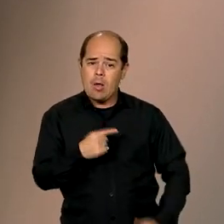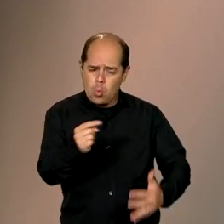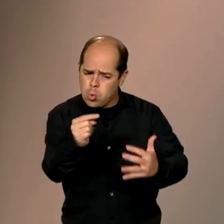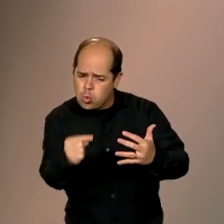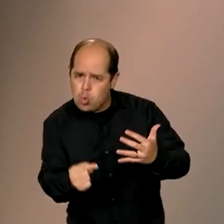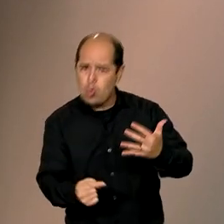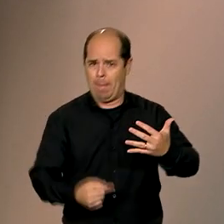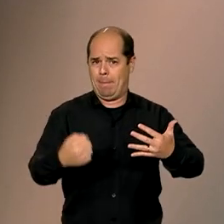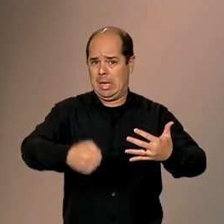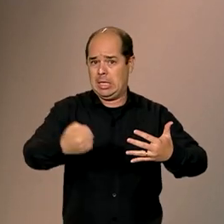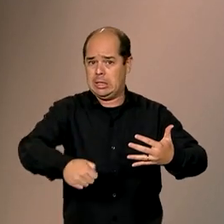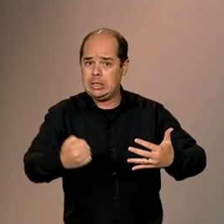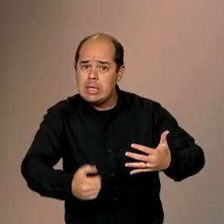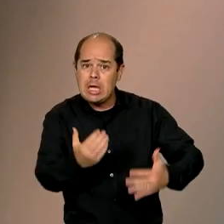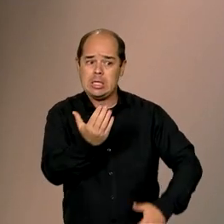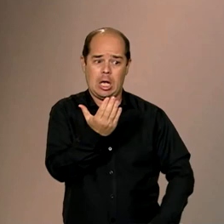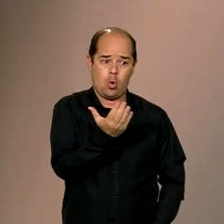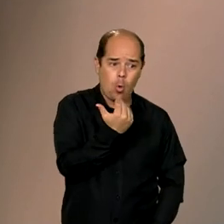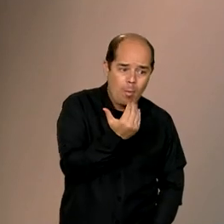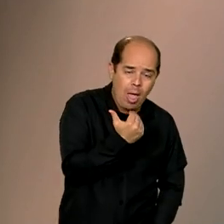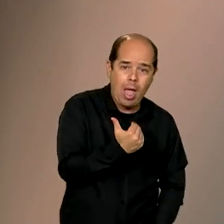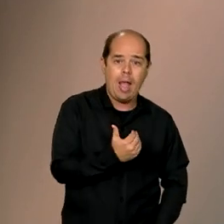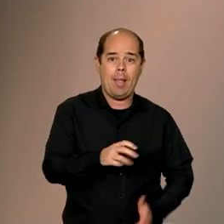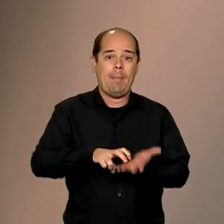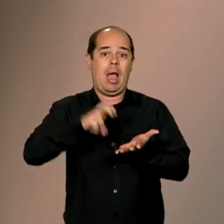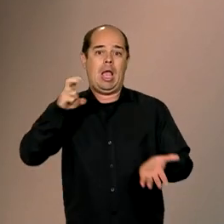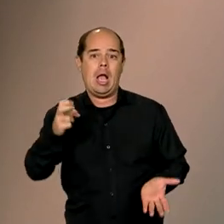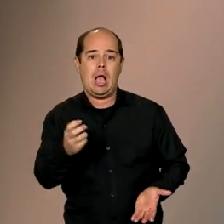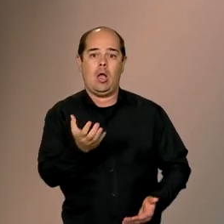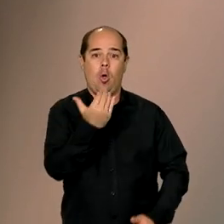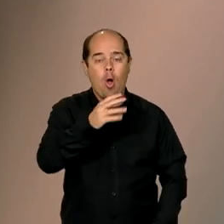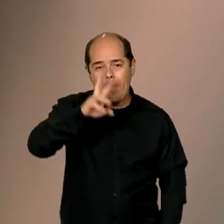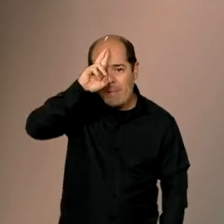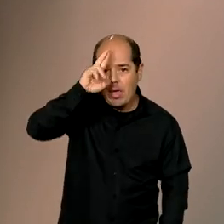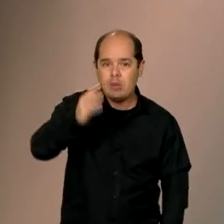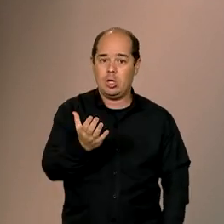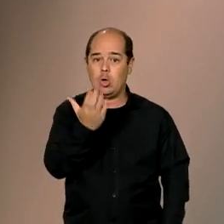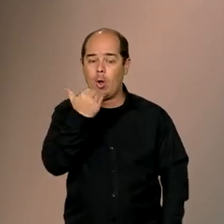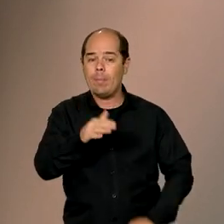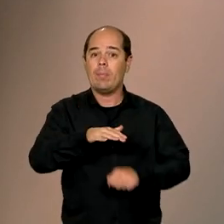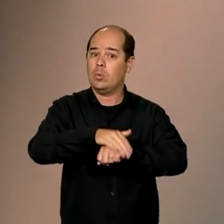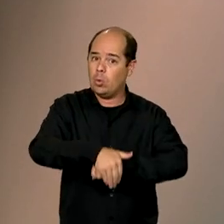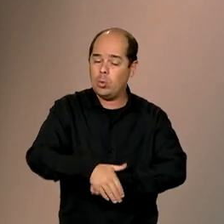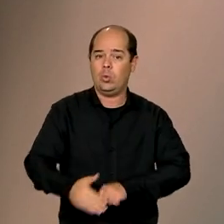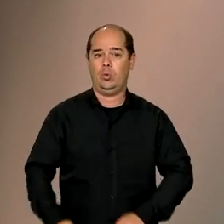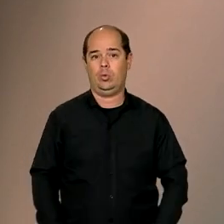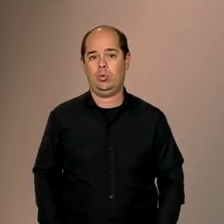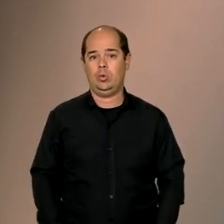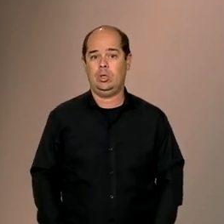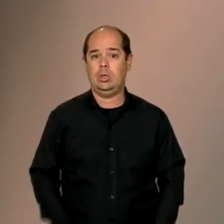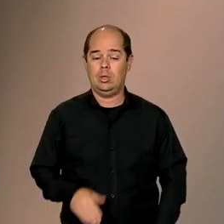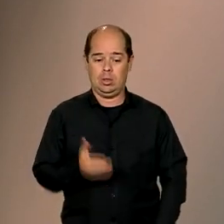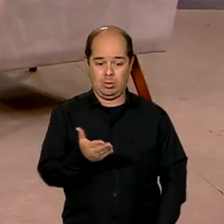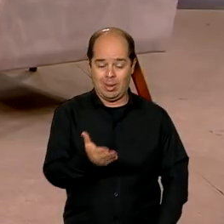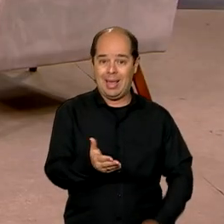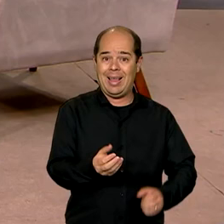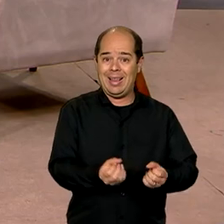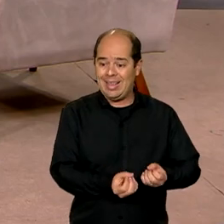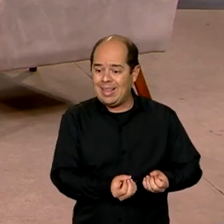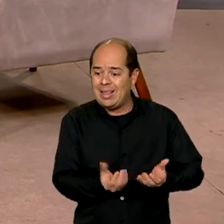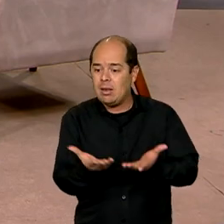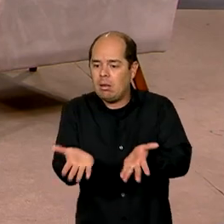poder se alimentar, o café da manhã, almoço e janta. Não justifica que a família coloque essa criança para ser